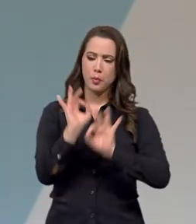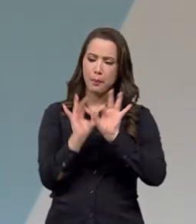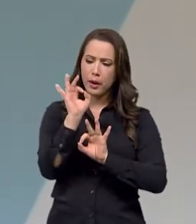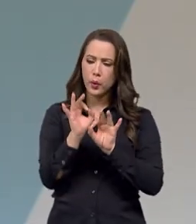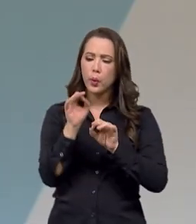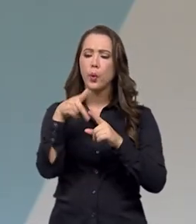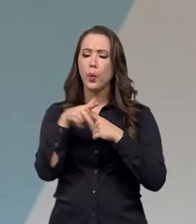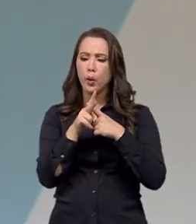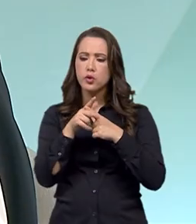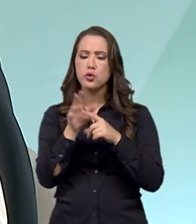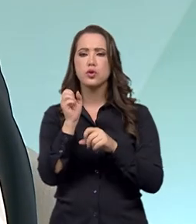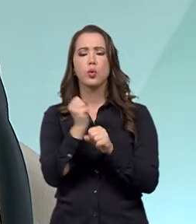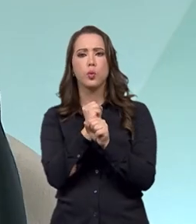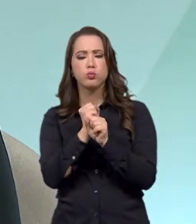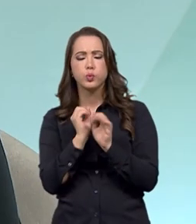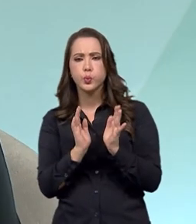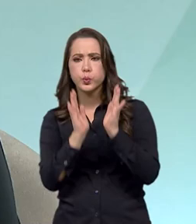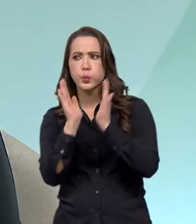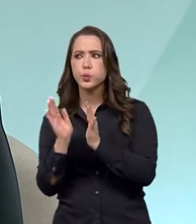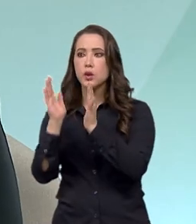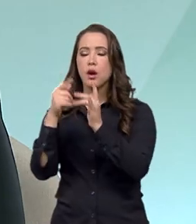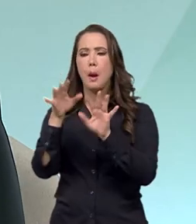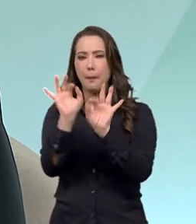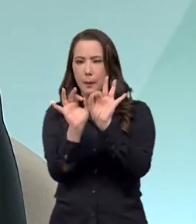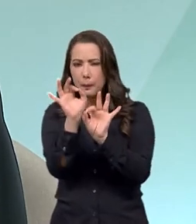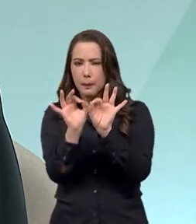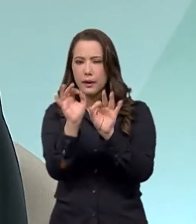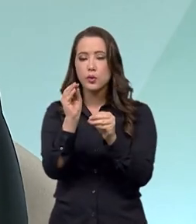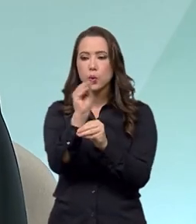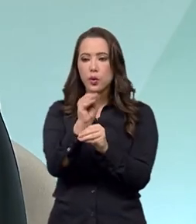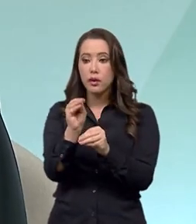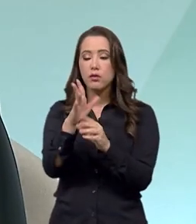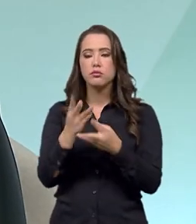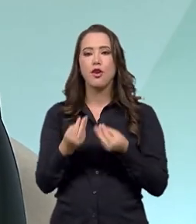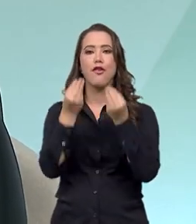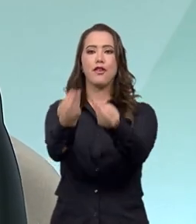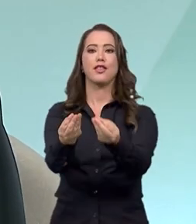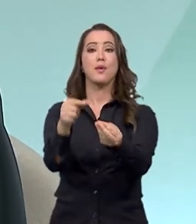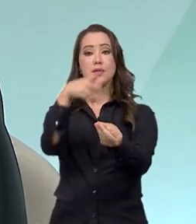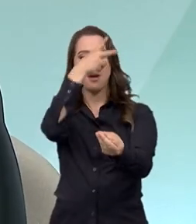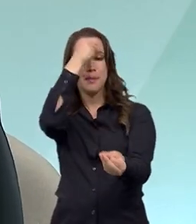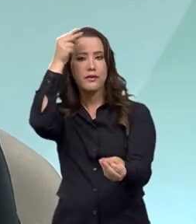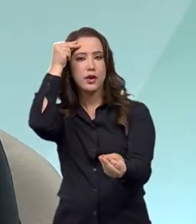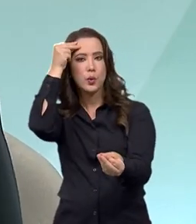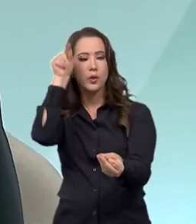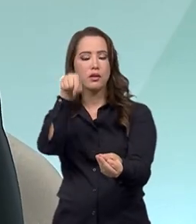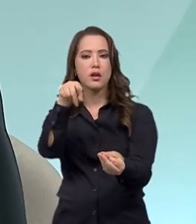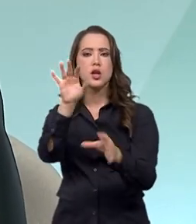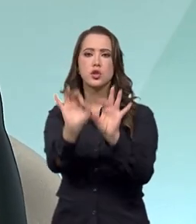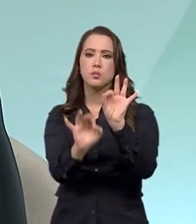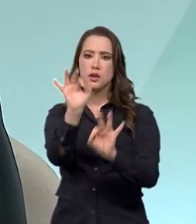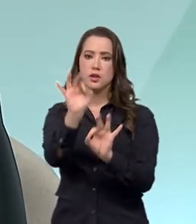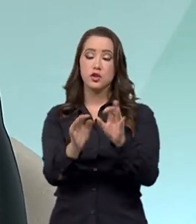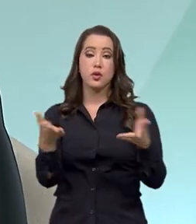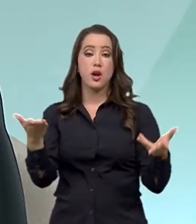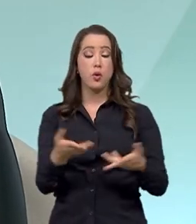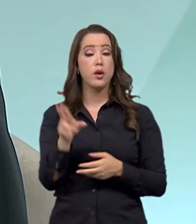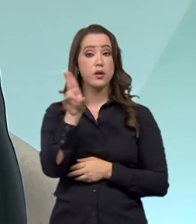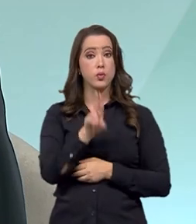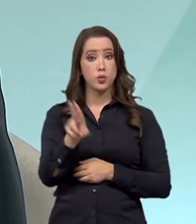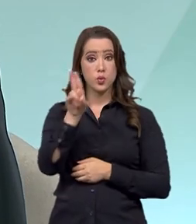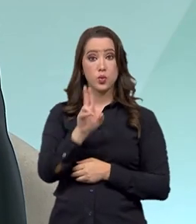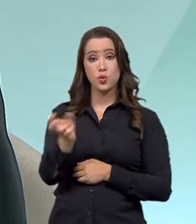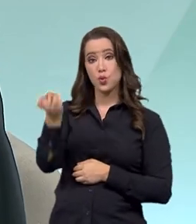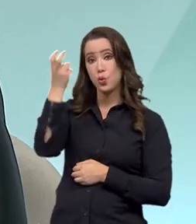totalmente restaurado. E, junto à prefeitura, fizemos um plano. E esse bem passa a ser um equipamento